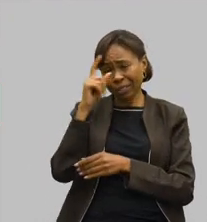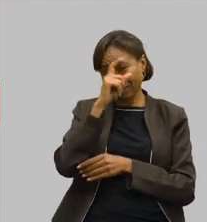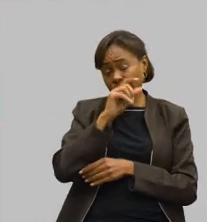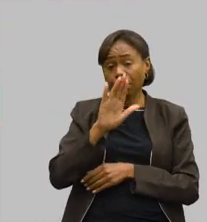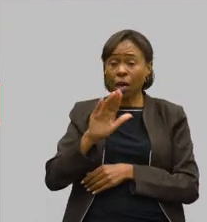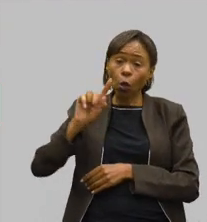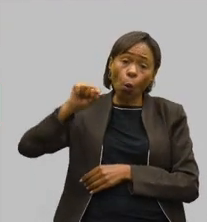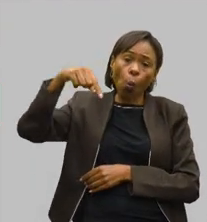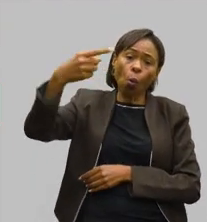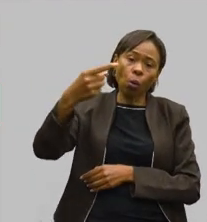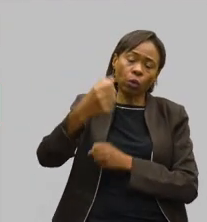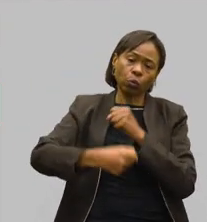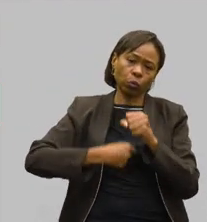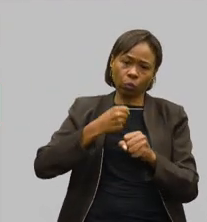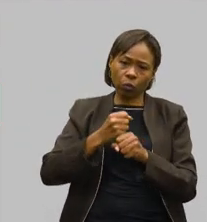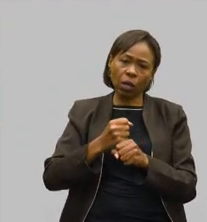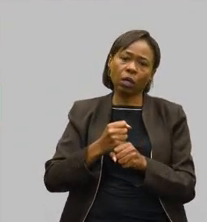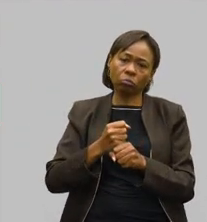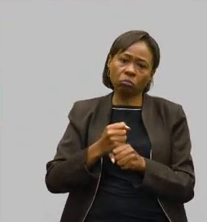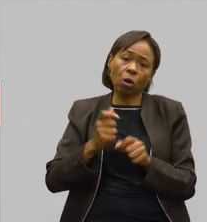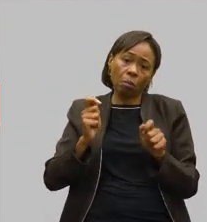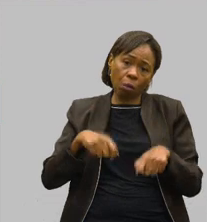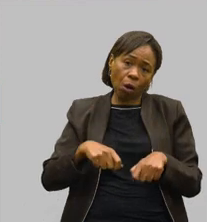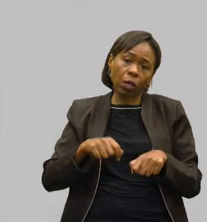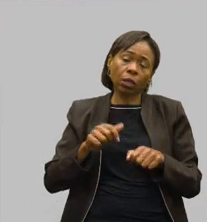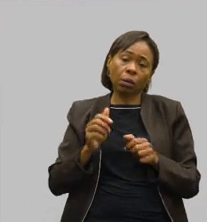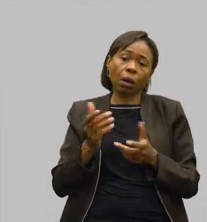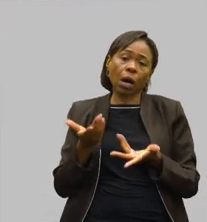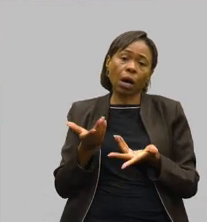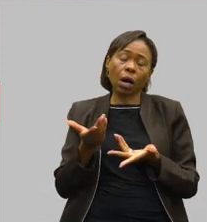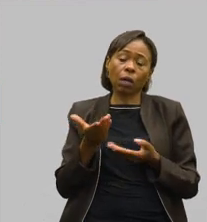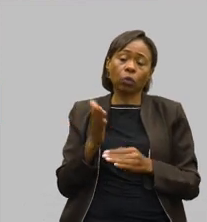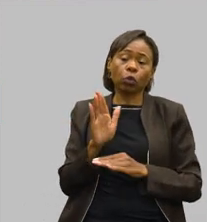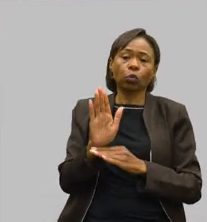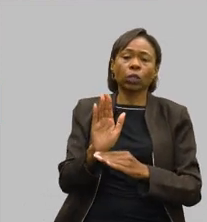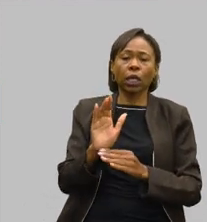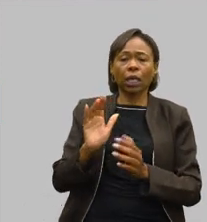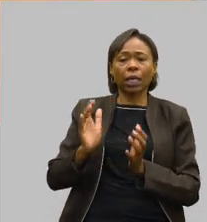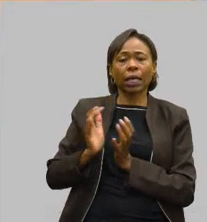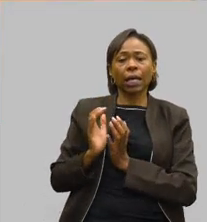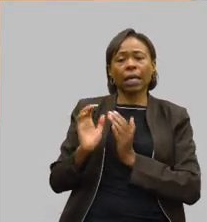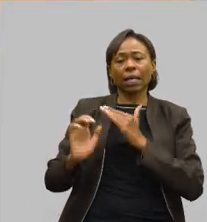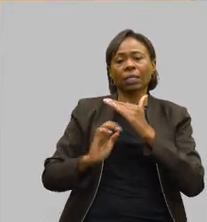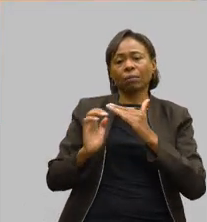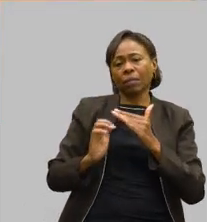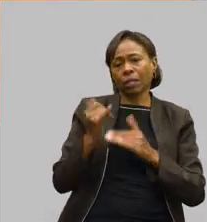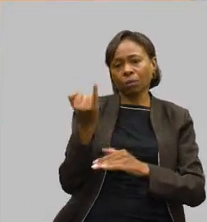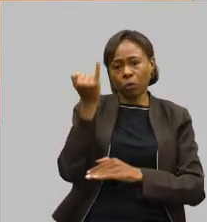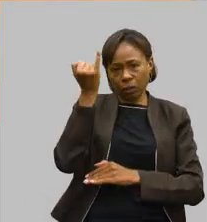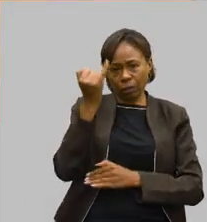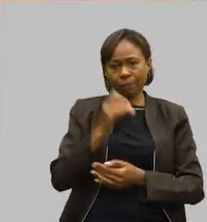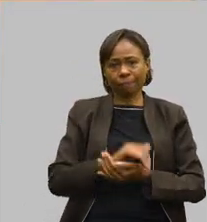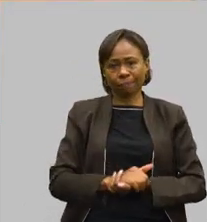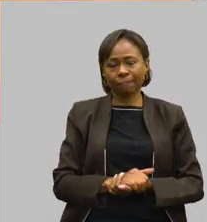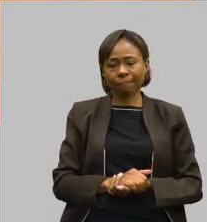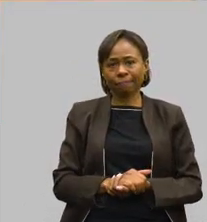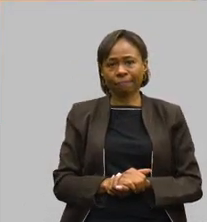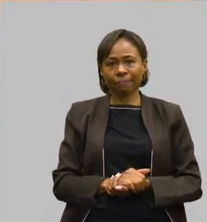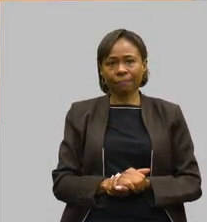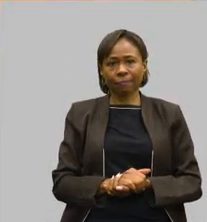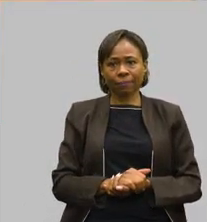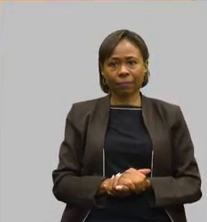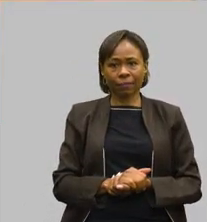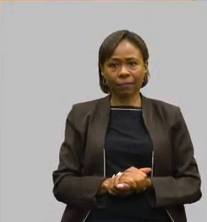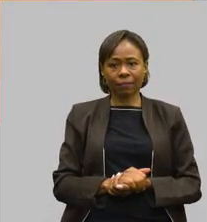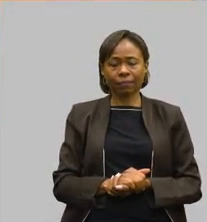de execução para essas entidades tão importantes para Minas Gerais e para todo o Brasil. Obrigado, deputado Enes